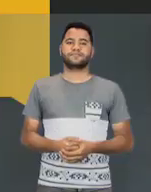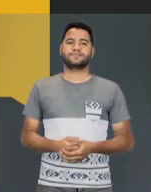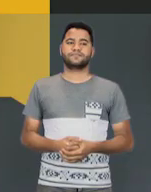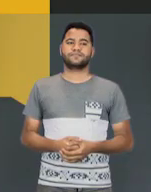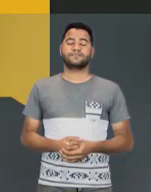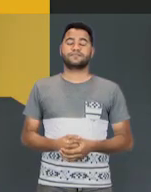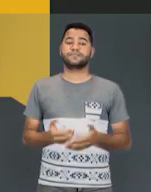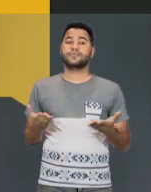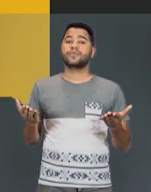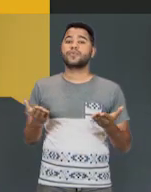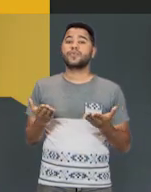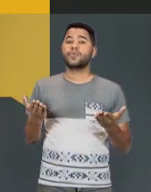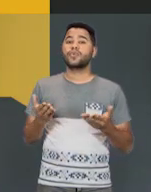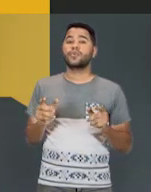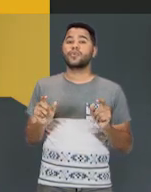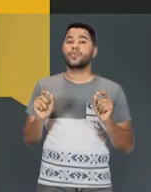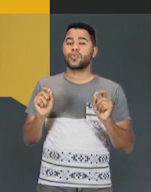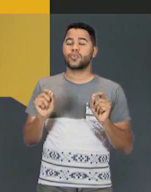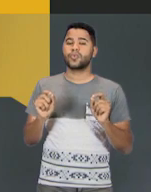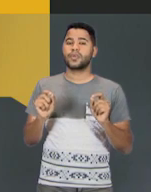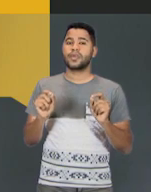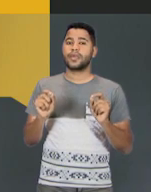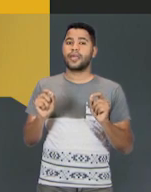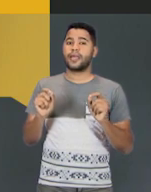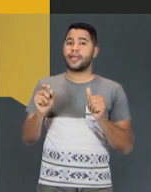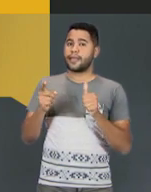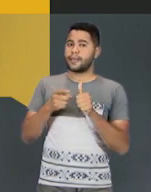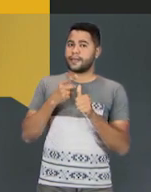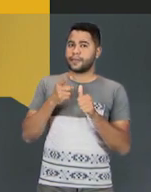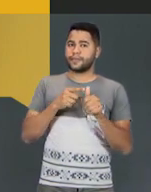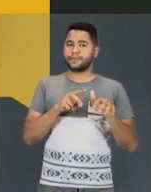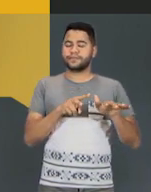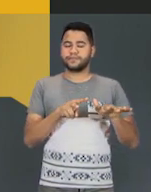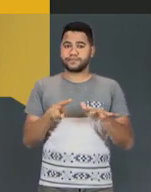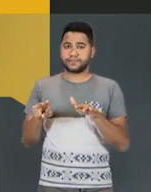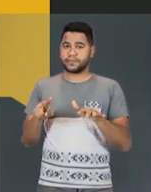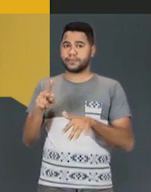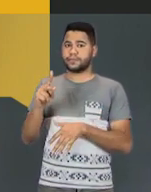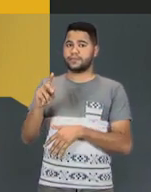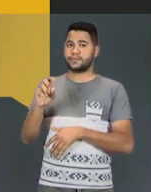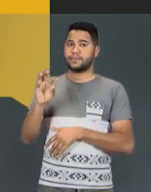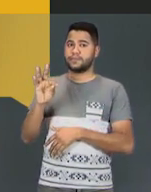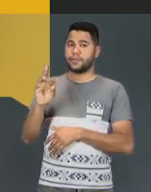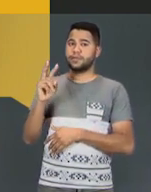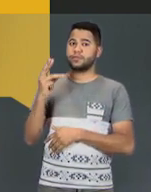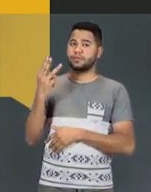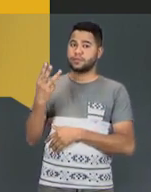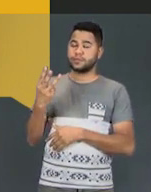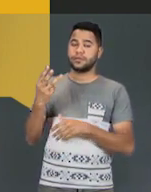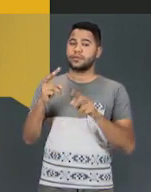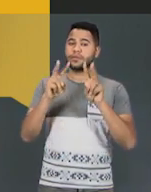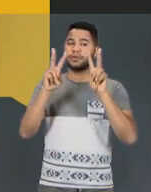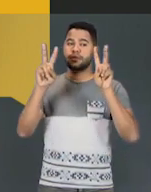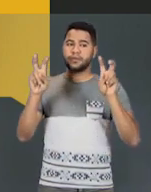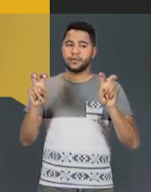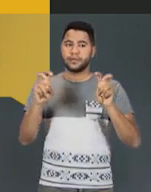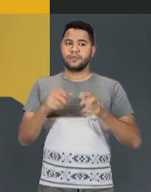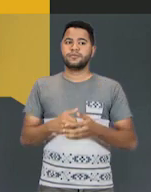Hoje, então, pessoal, na primeira semana do PEC 3, nós vamos falar sobre